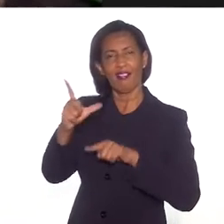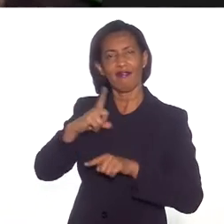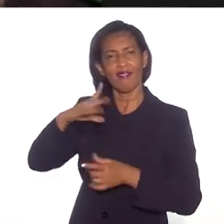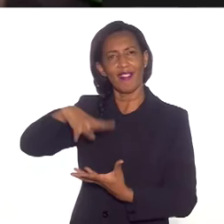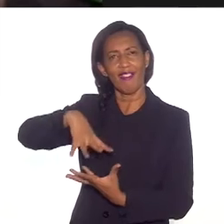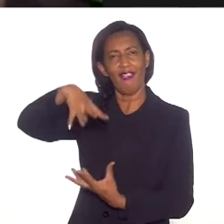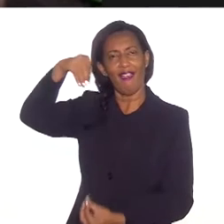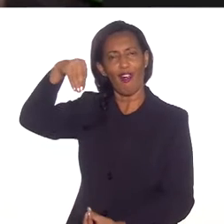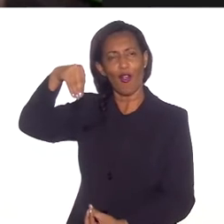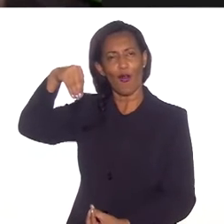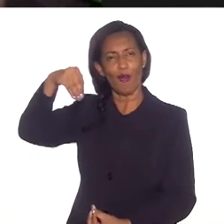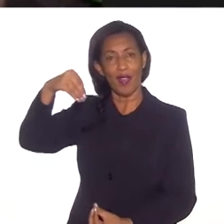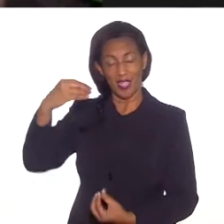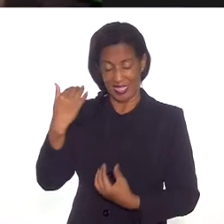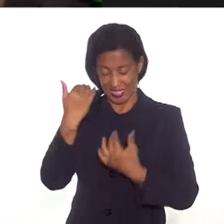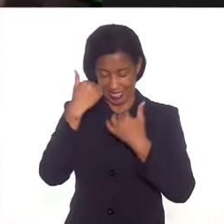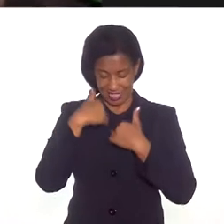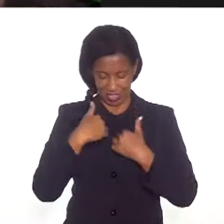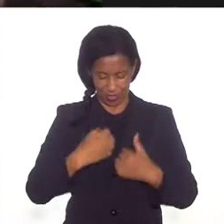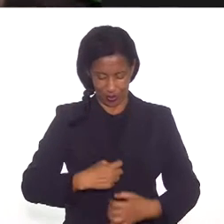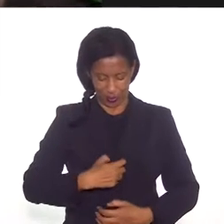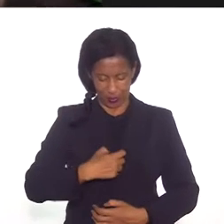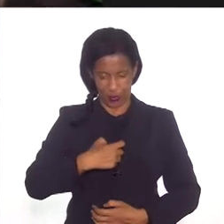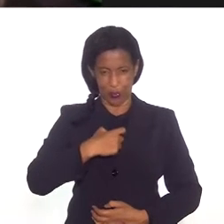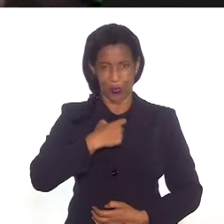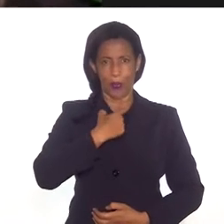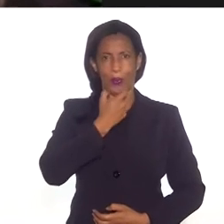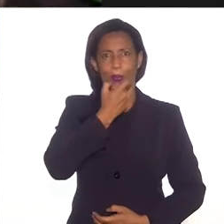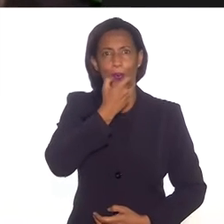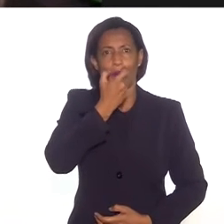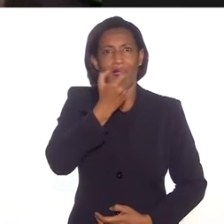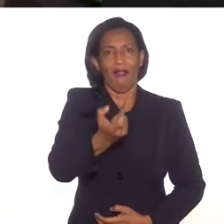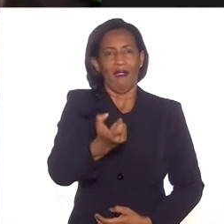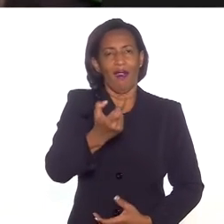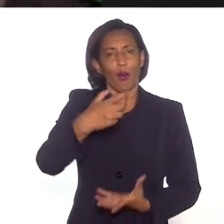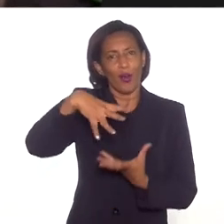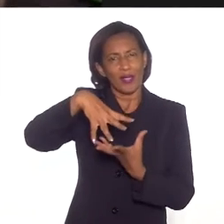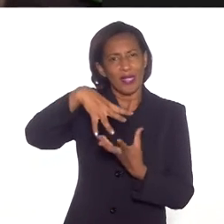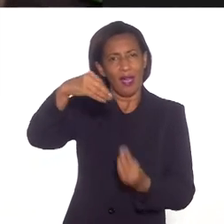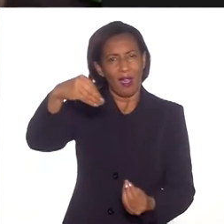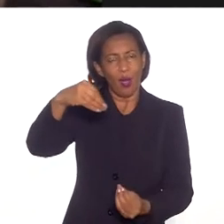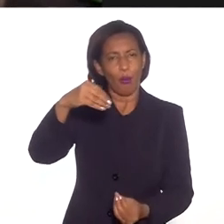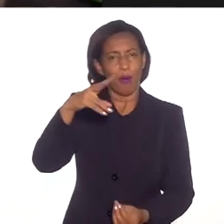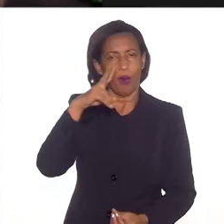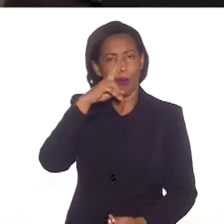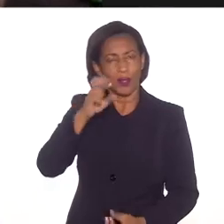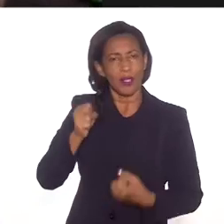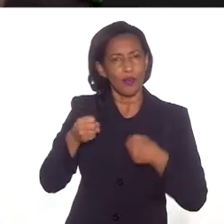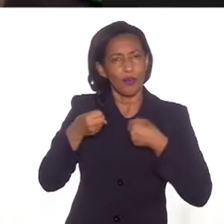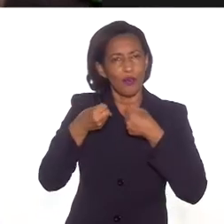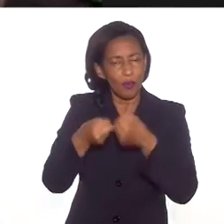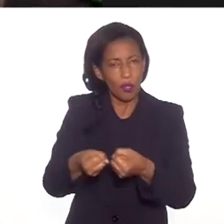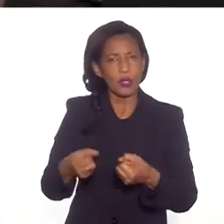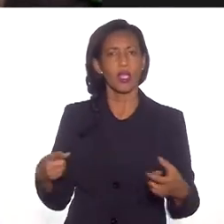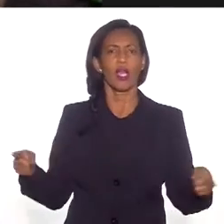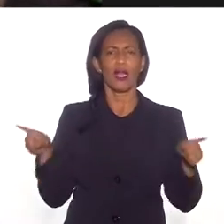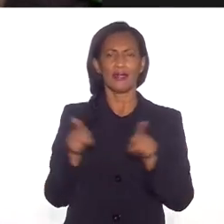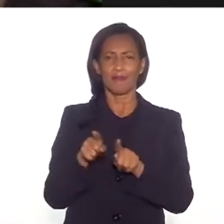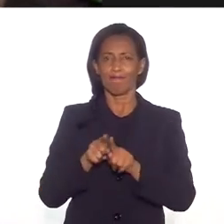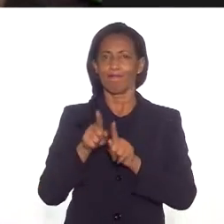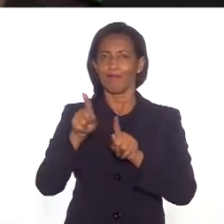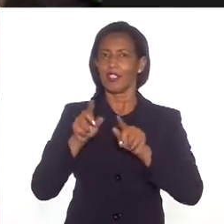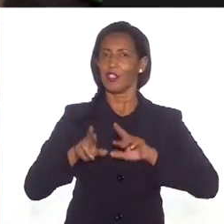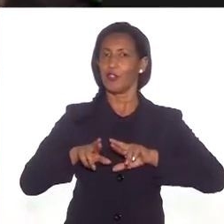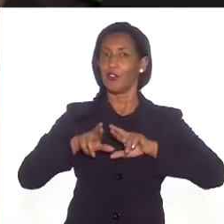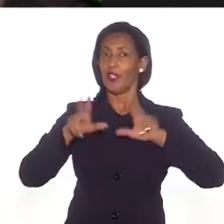E se a palavra sai de dentro de mim com essa alma, com essa força, ela vai também fazer